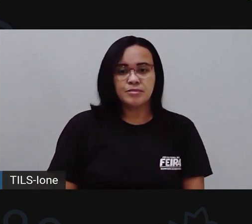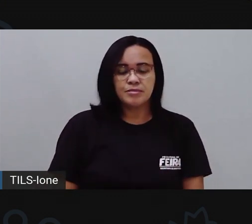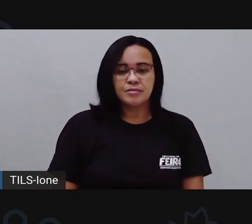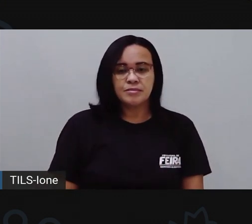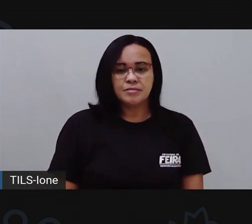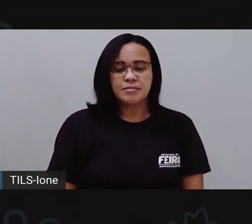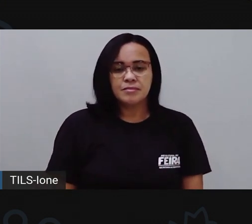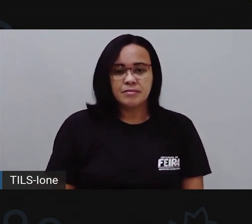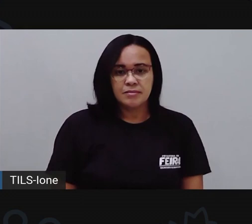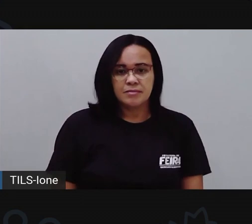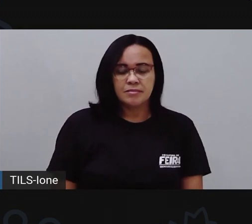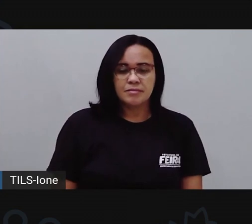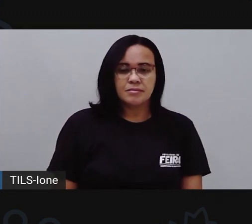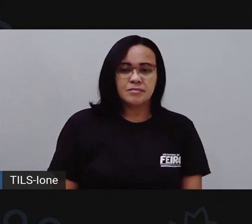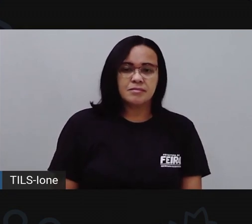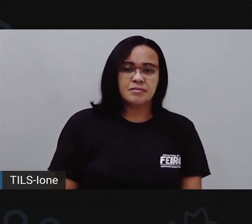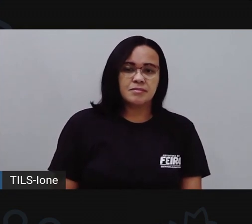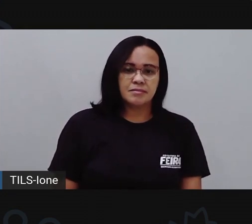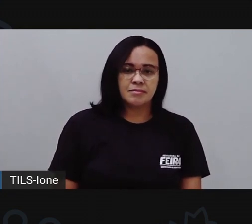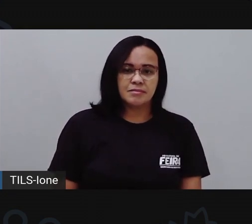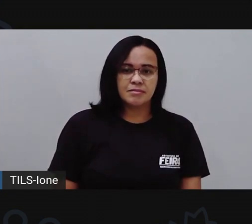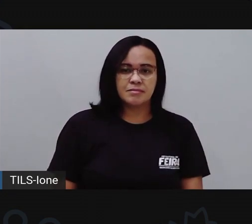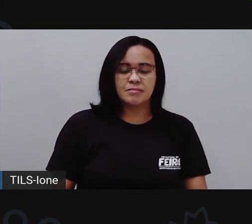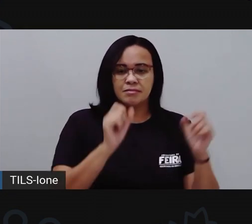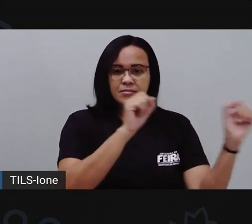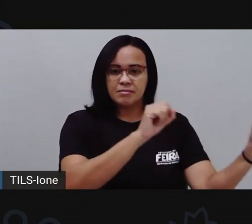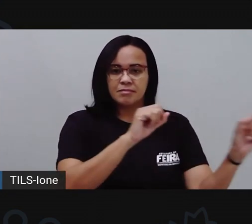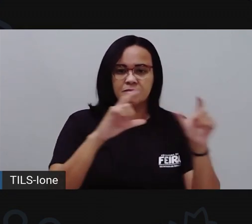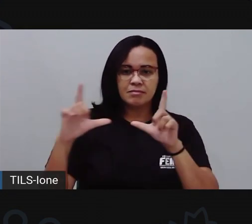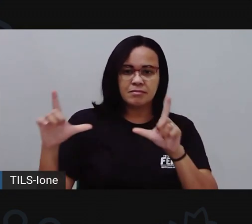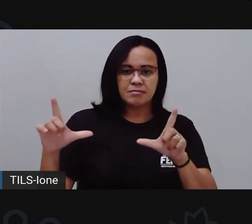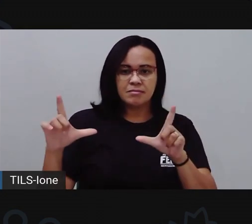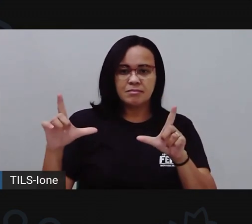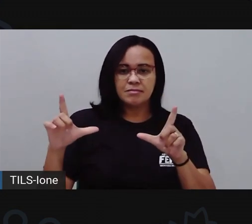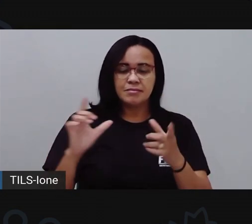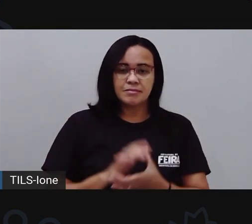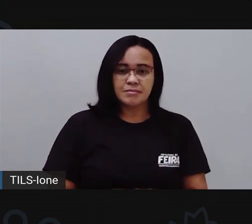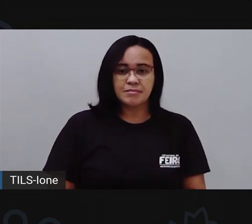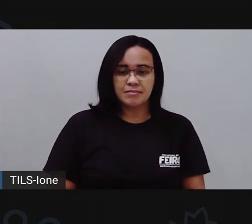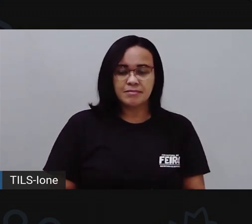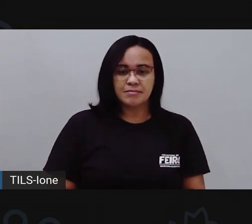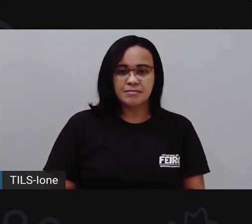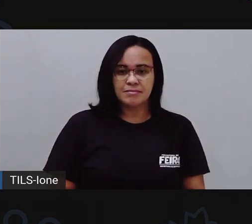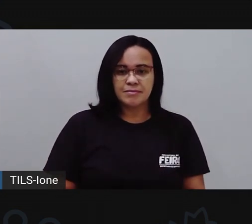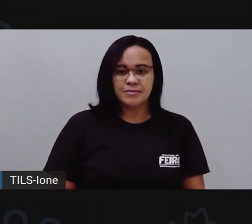Pronto. Opa, deixa eu compartilhar com vocês. Lá no cordel,